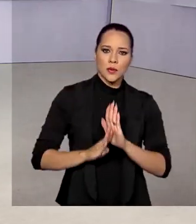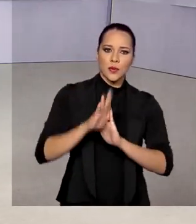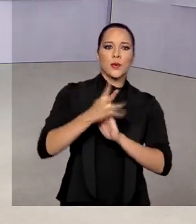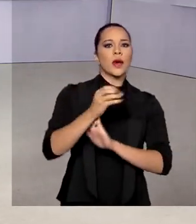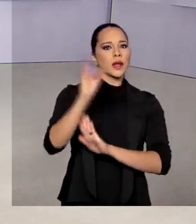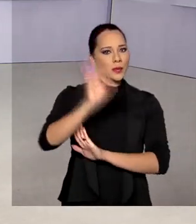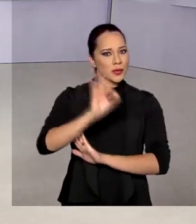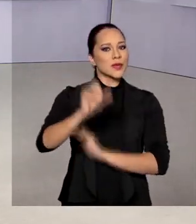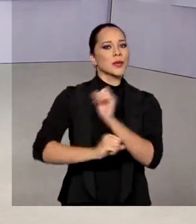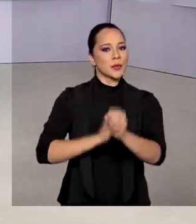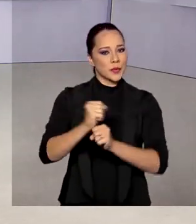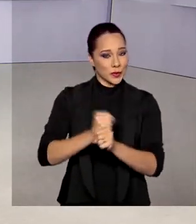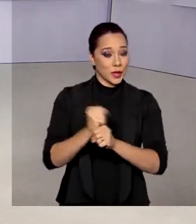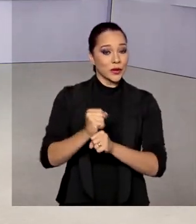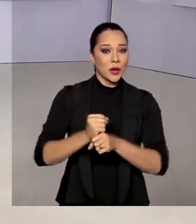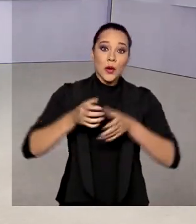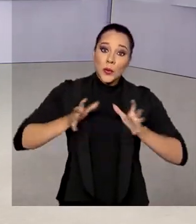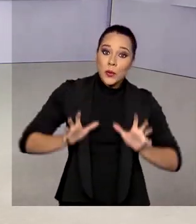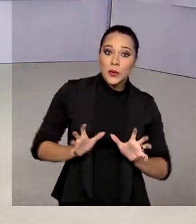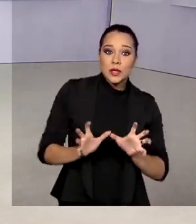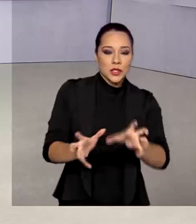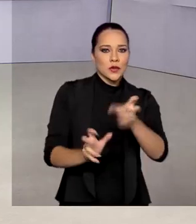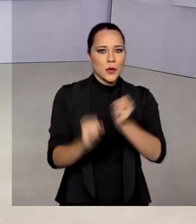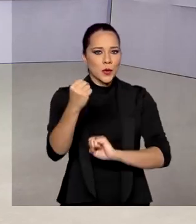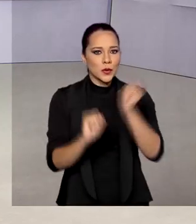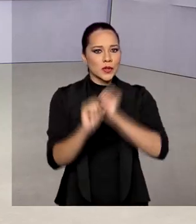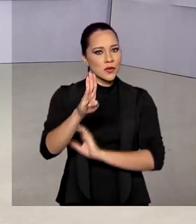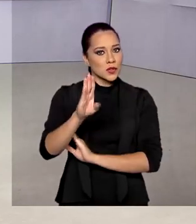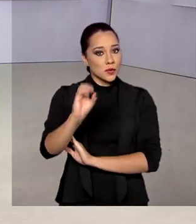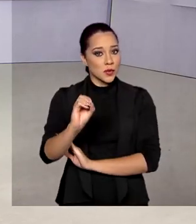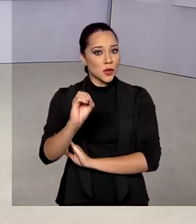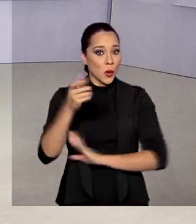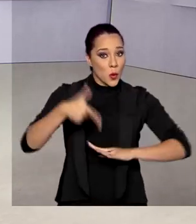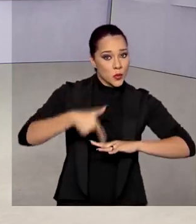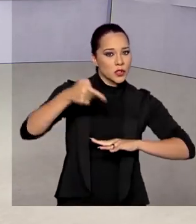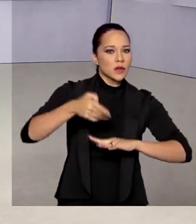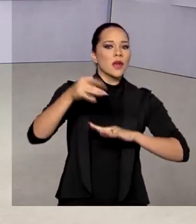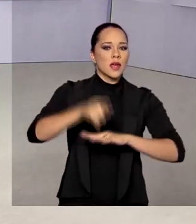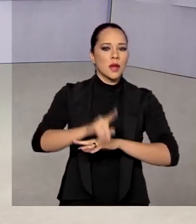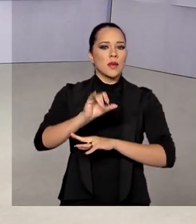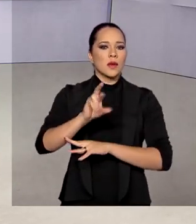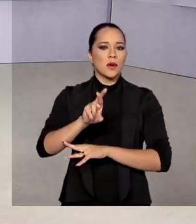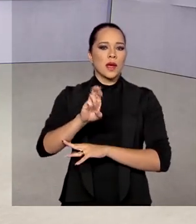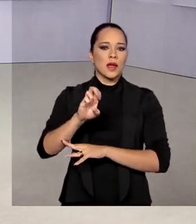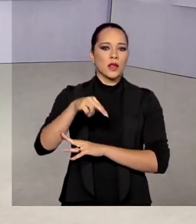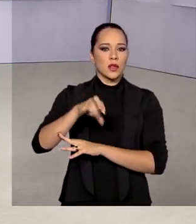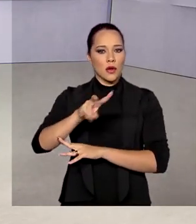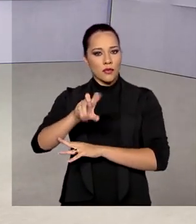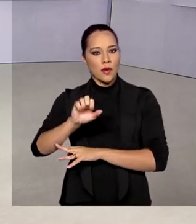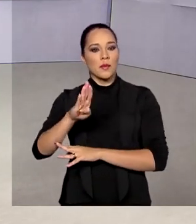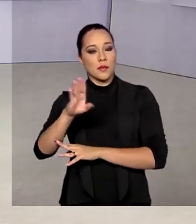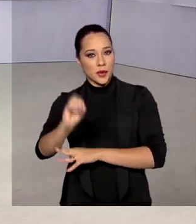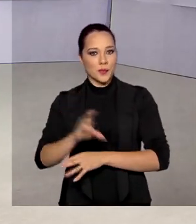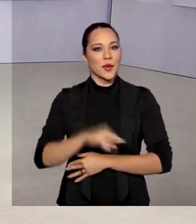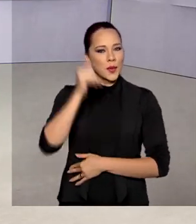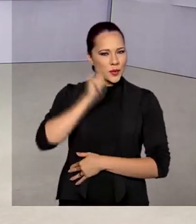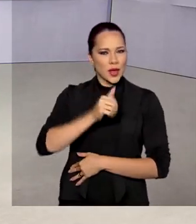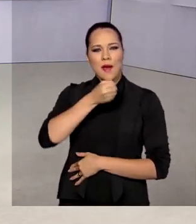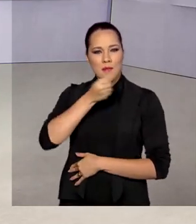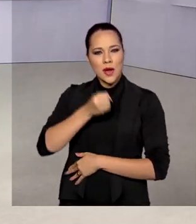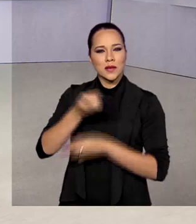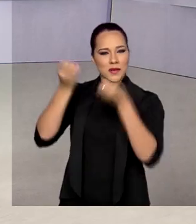% ao ano com o incentivo à produção de biocombustíveis que é dado pelo RenovaBio. A repórter Márcia